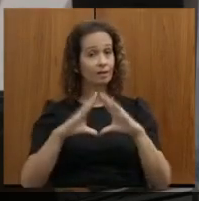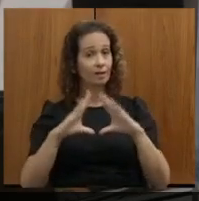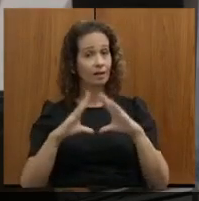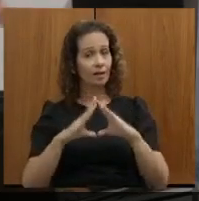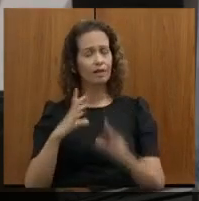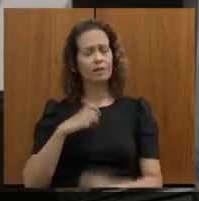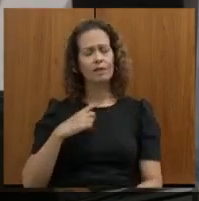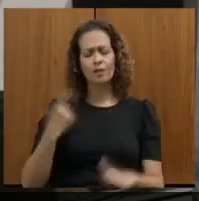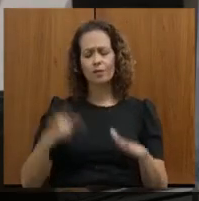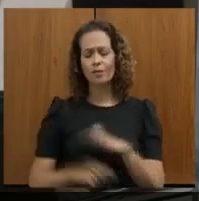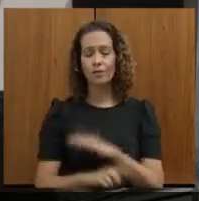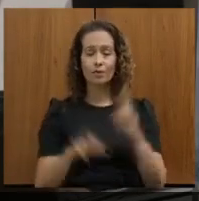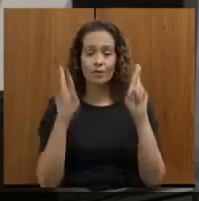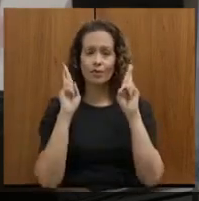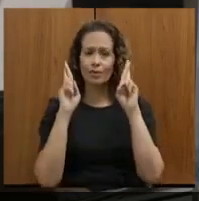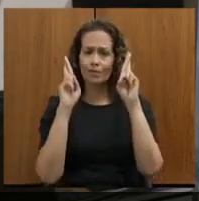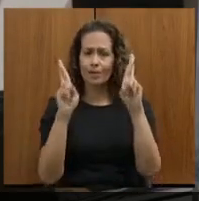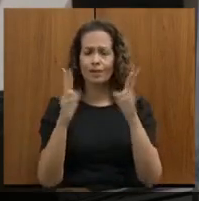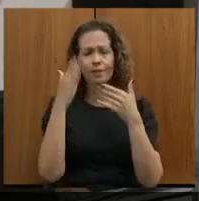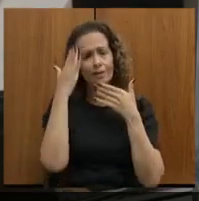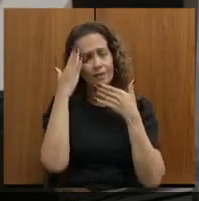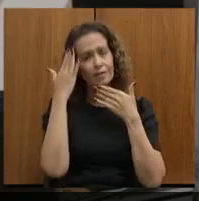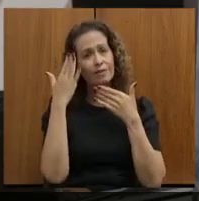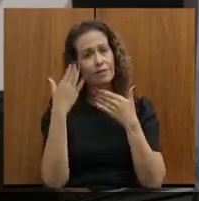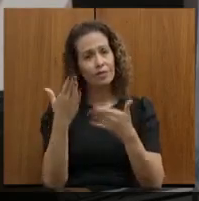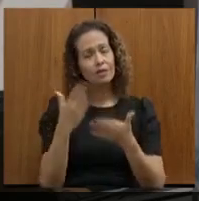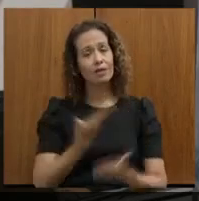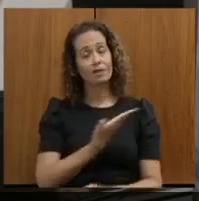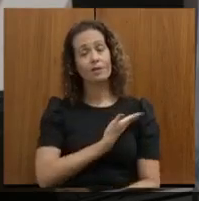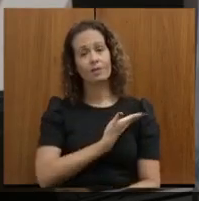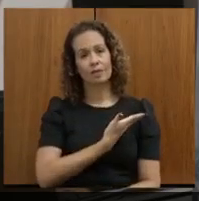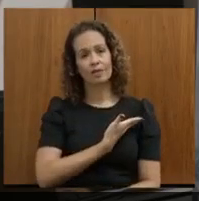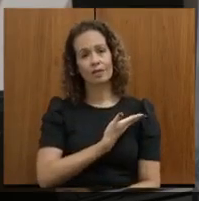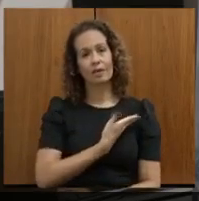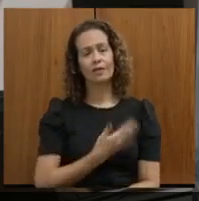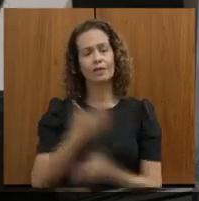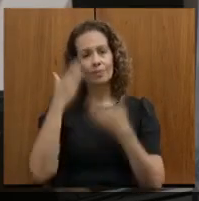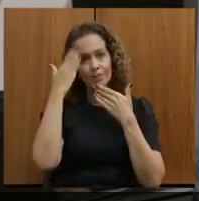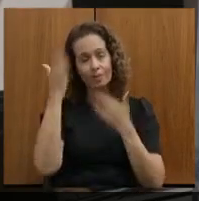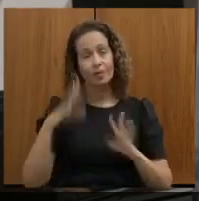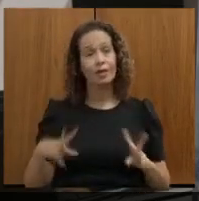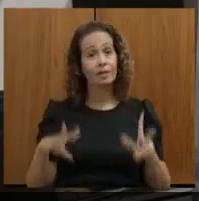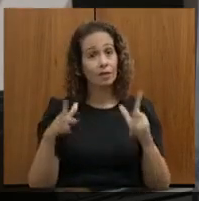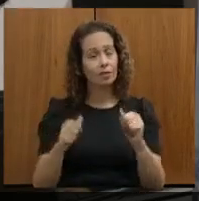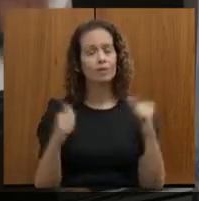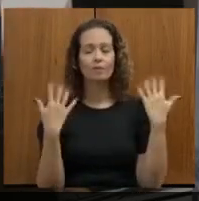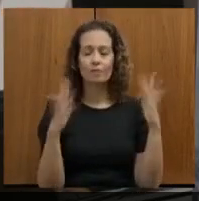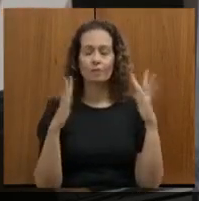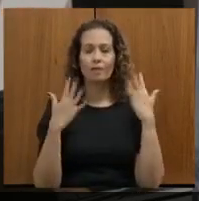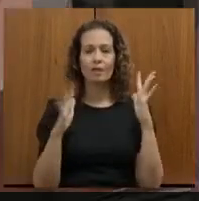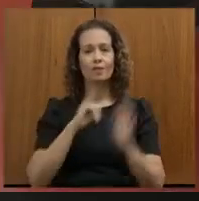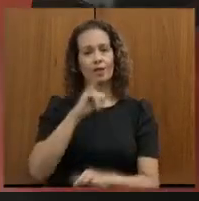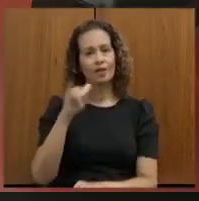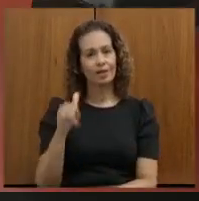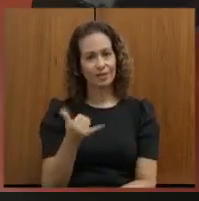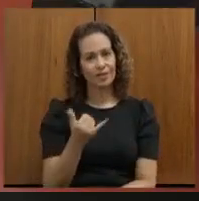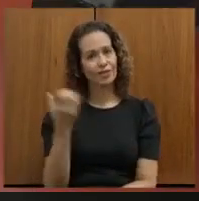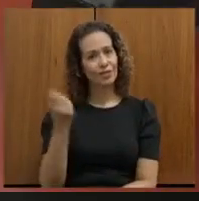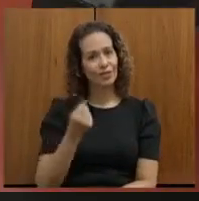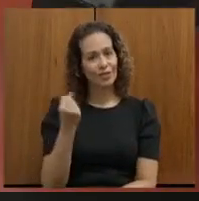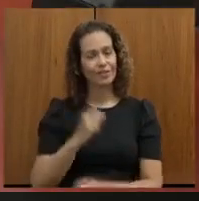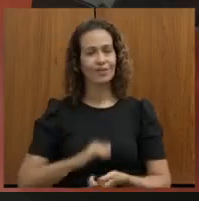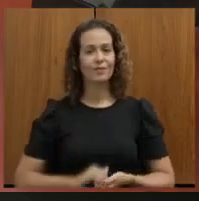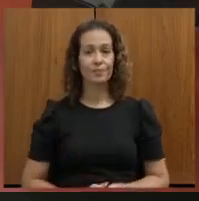profundo respeito, gratidão e grande amizade. Muito obrigado a todos e parabéns, deputado João Leite. Muito